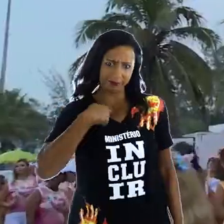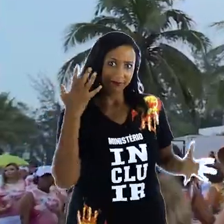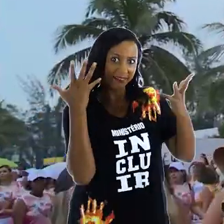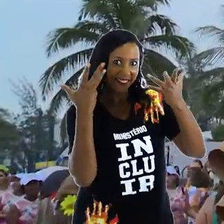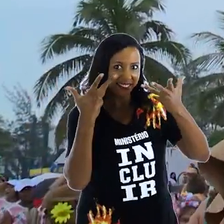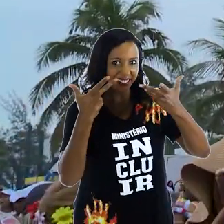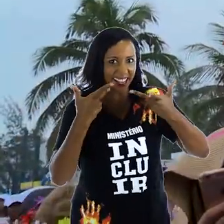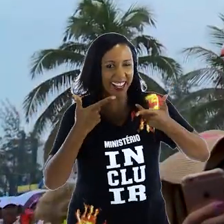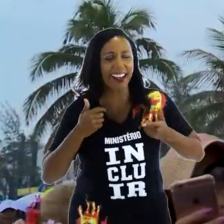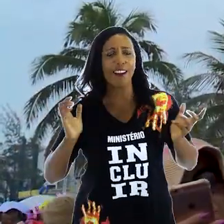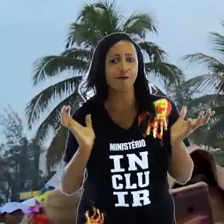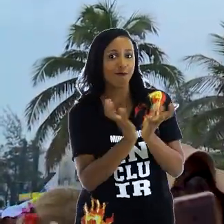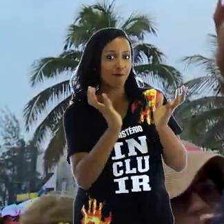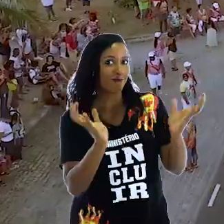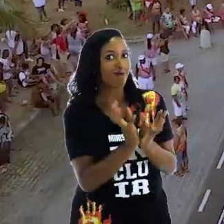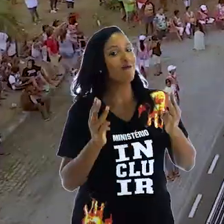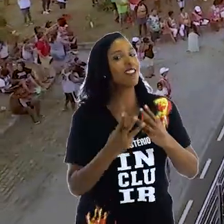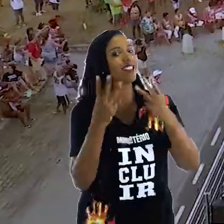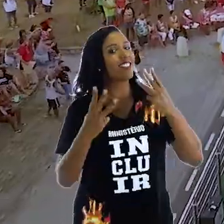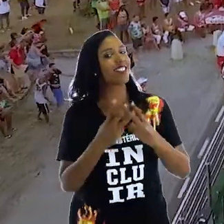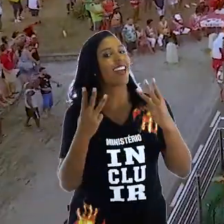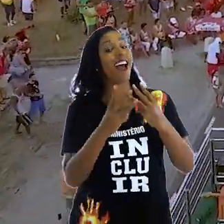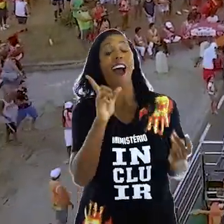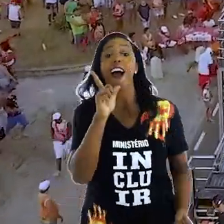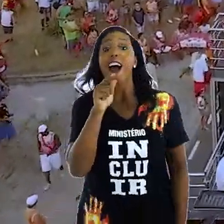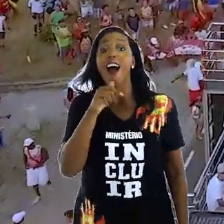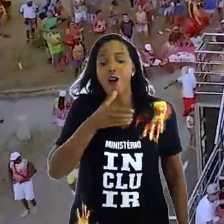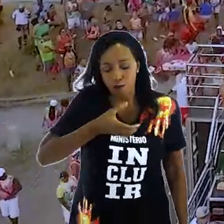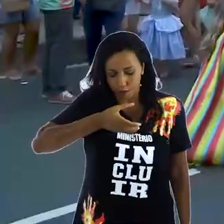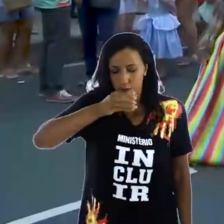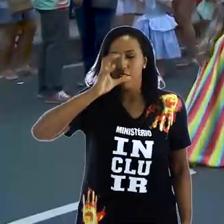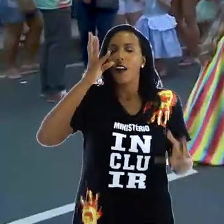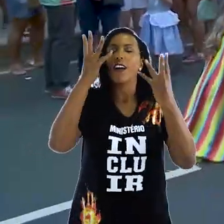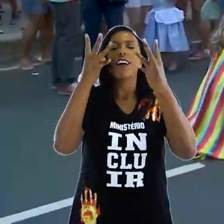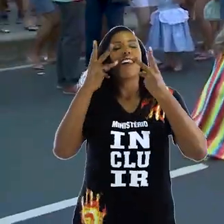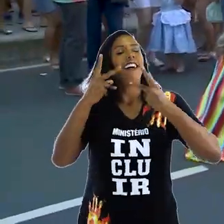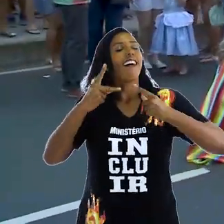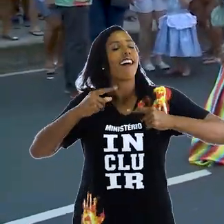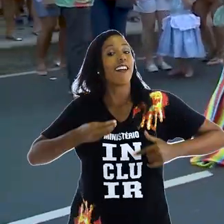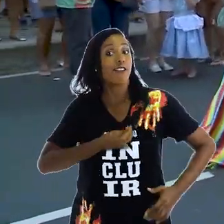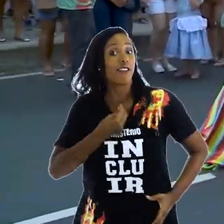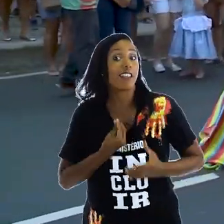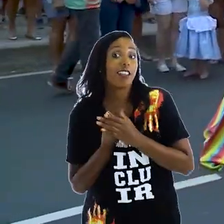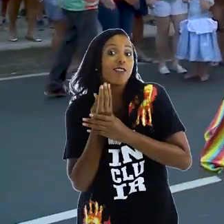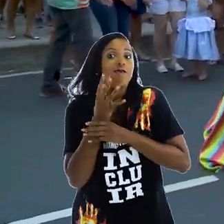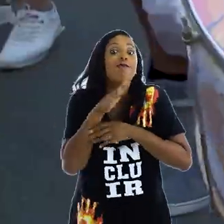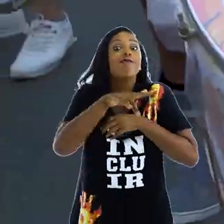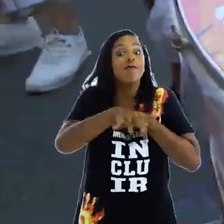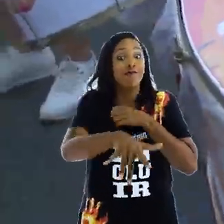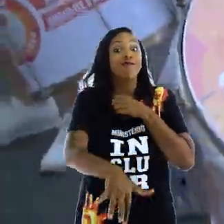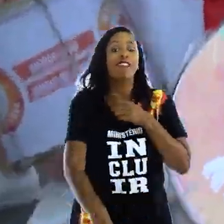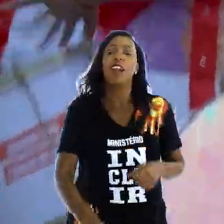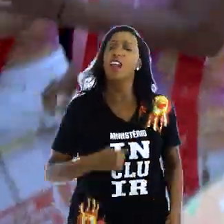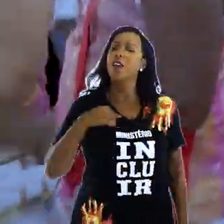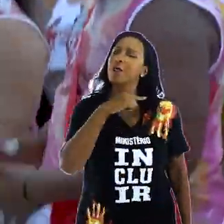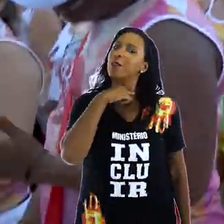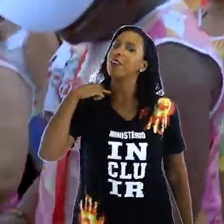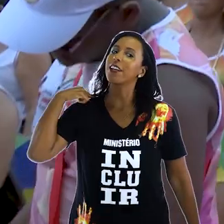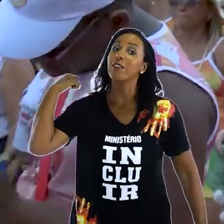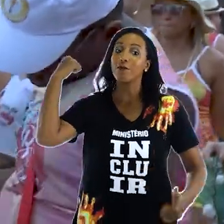Sou o leão da tribo de Judá Água pra beber, contida a vida